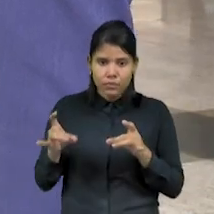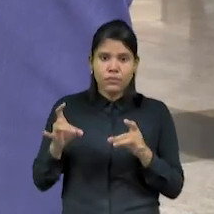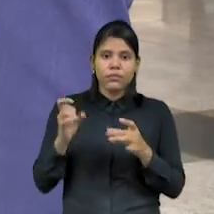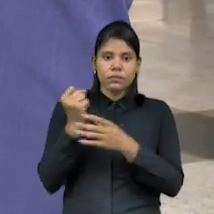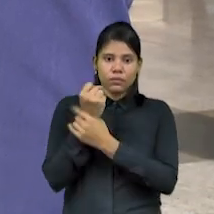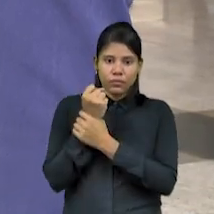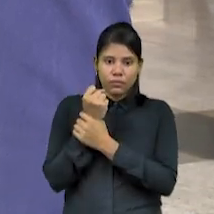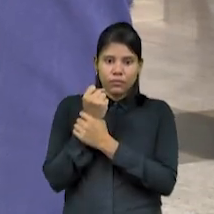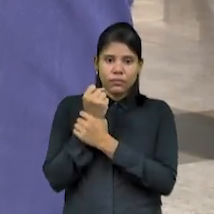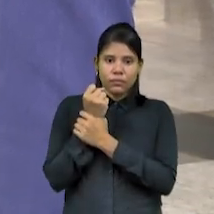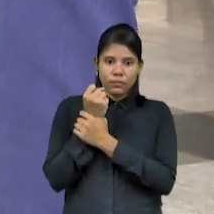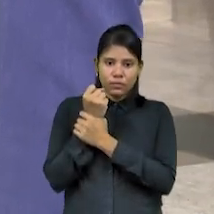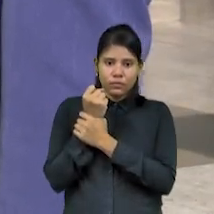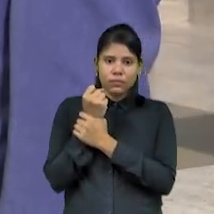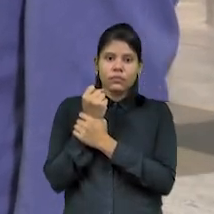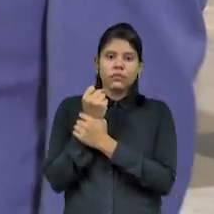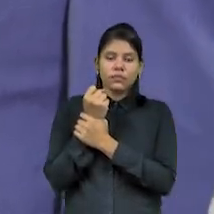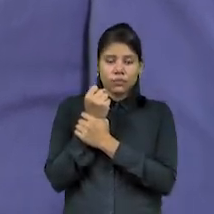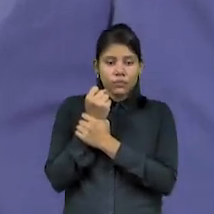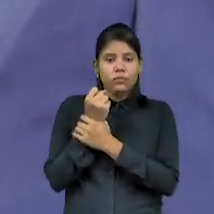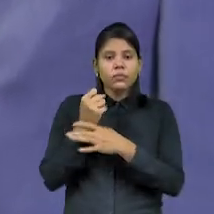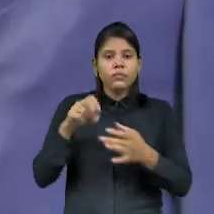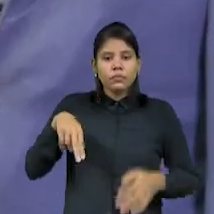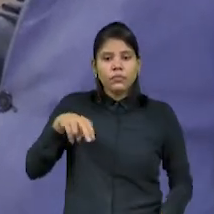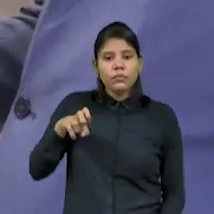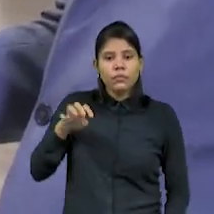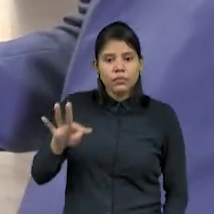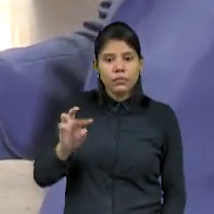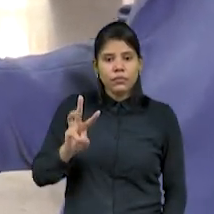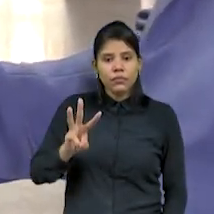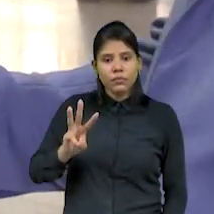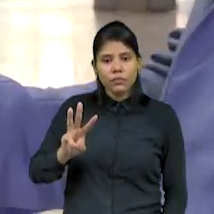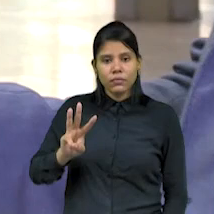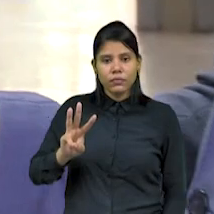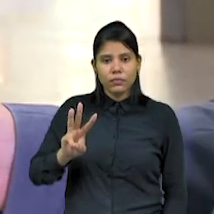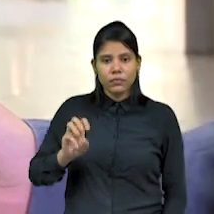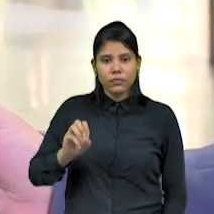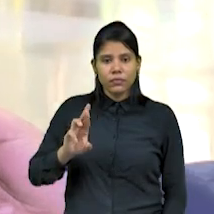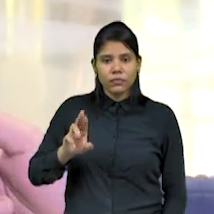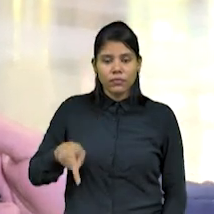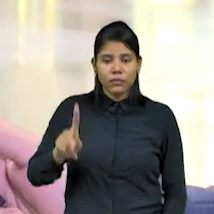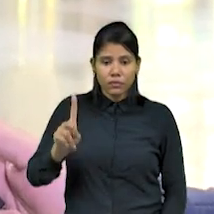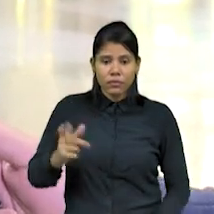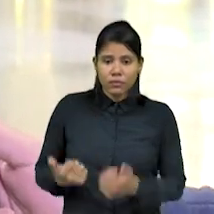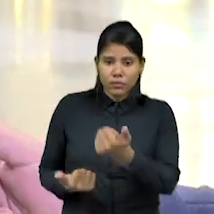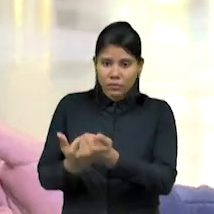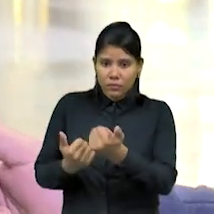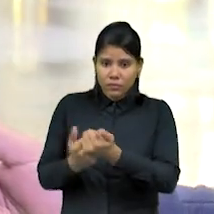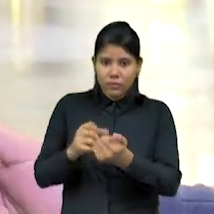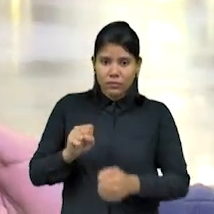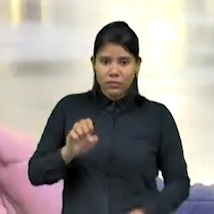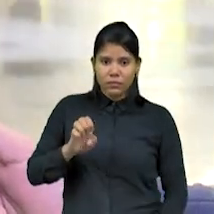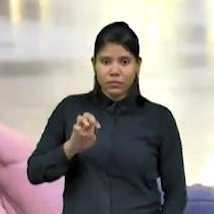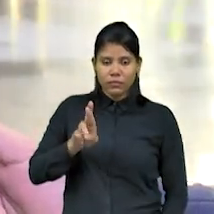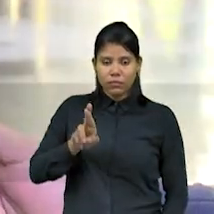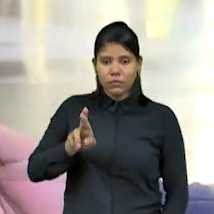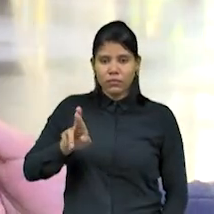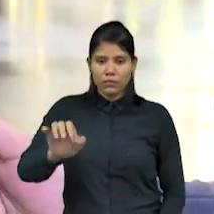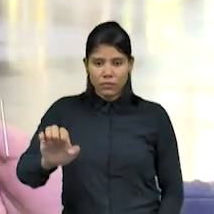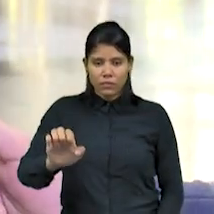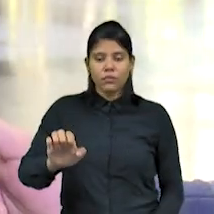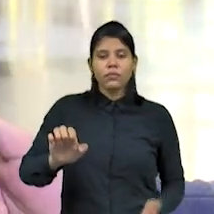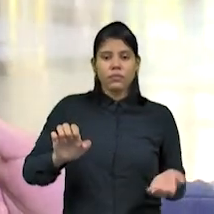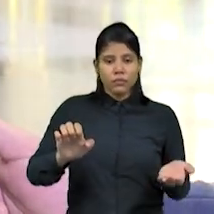comercial entre elas, formação de network, né? E assessoria do SEBRAE, né? Dando dicas da sala do empreendedor, tanto da